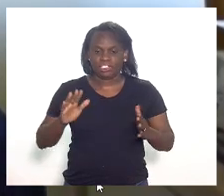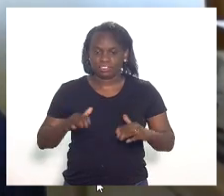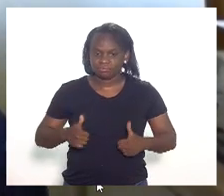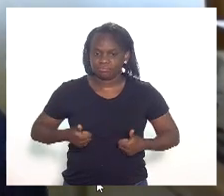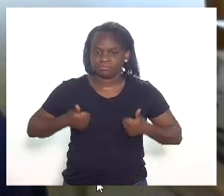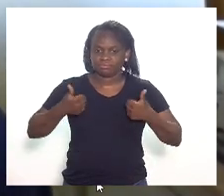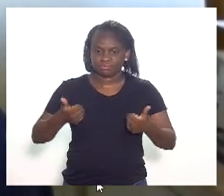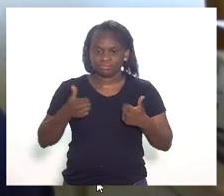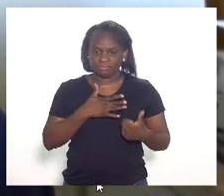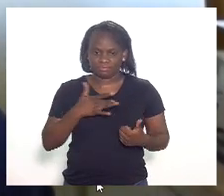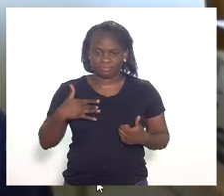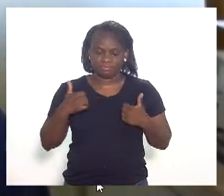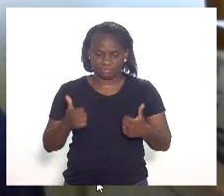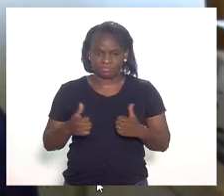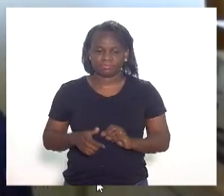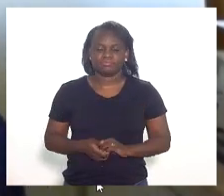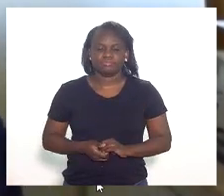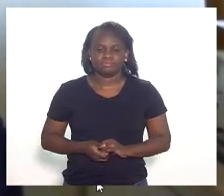positivamente.